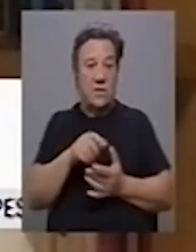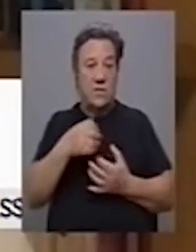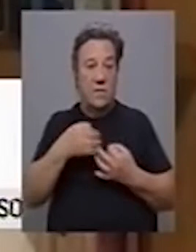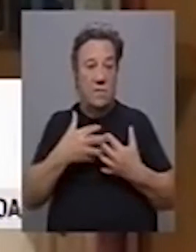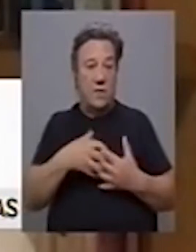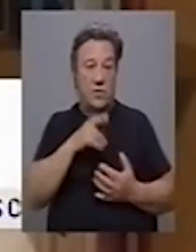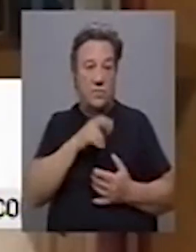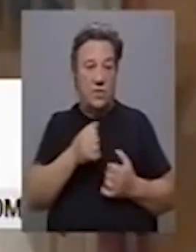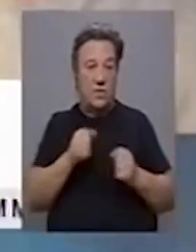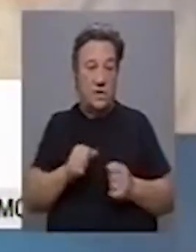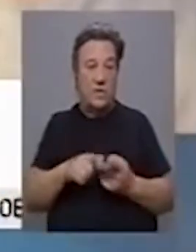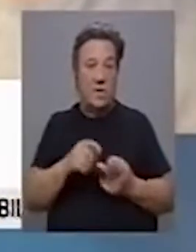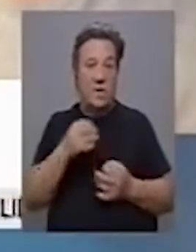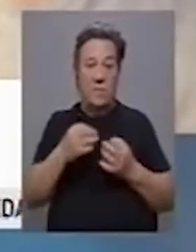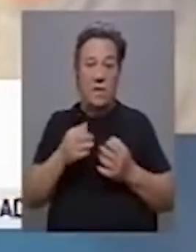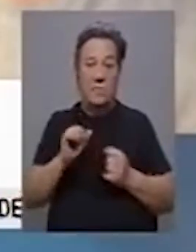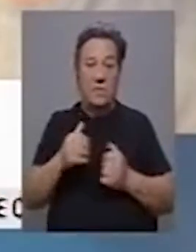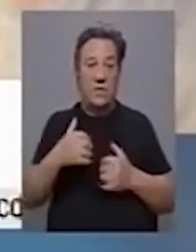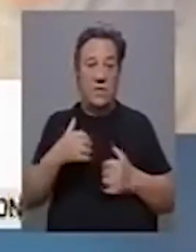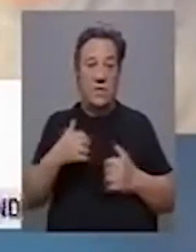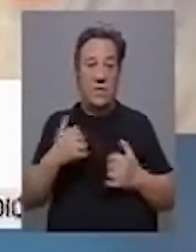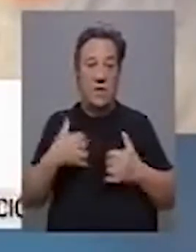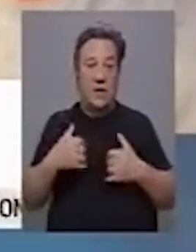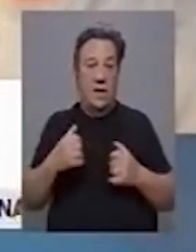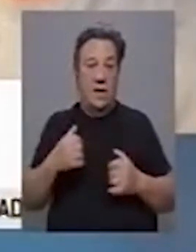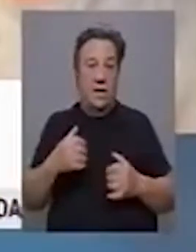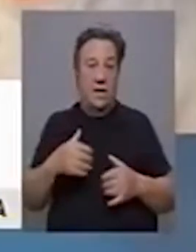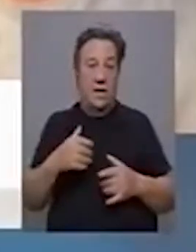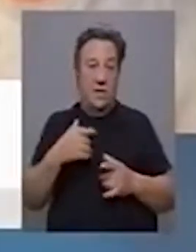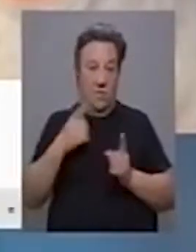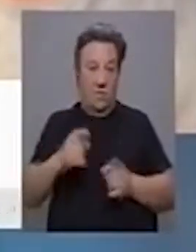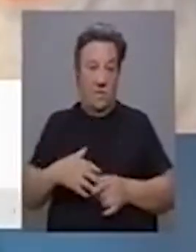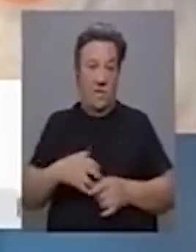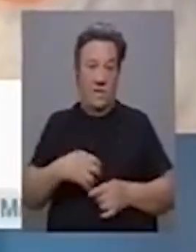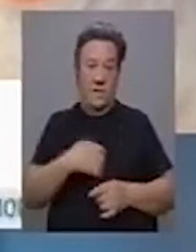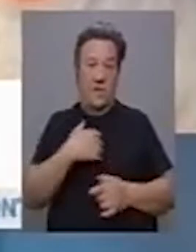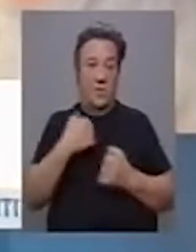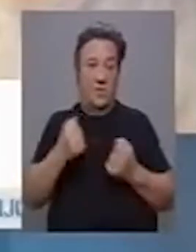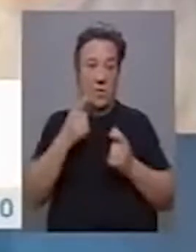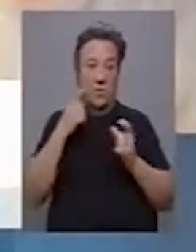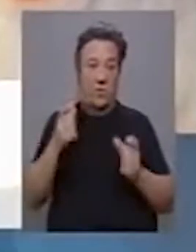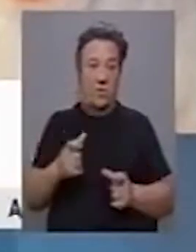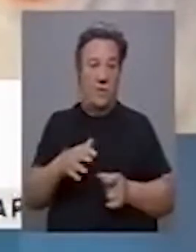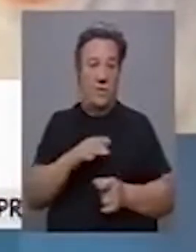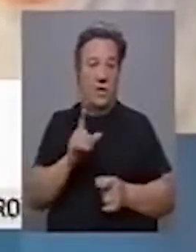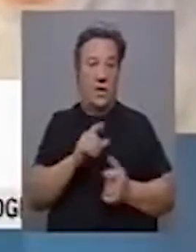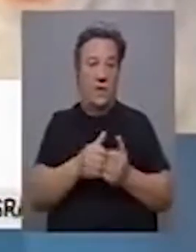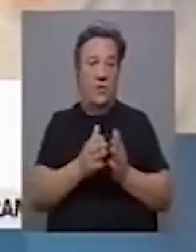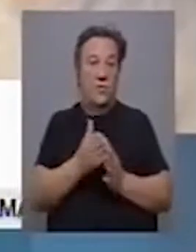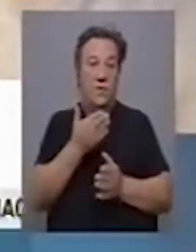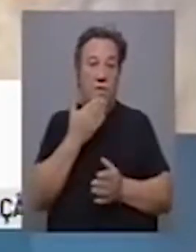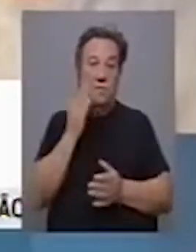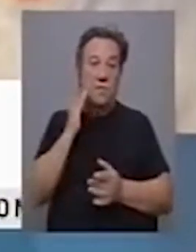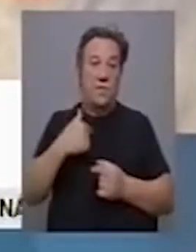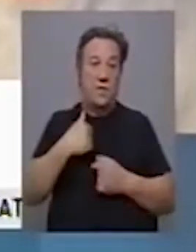ao stress e nos mecanismos ansiosos. Ou seja, nós começámos a sentir que não conseguíamos controlar a situação, que nem tudo dependia de